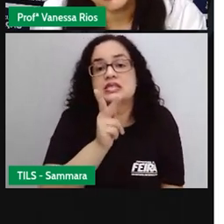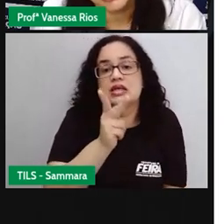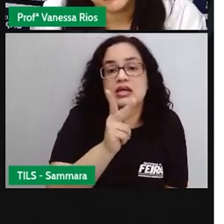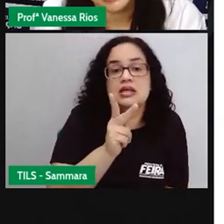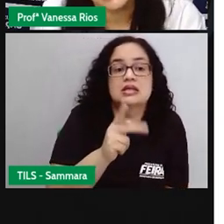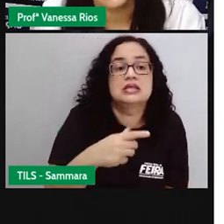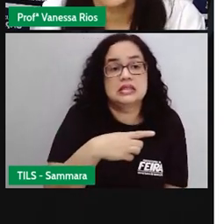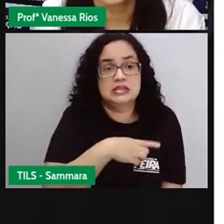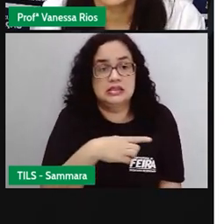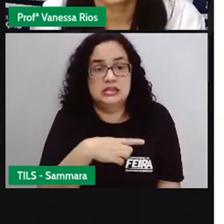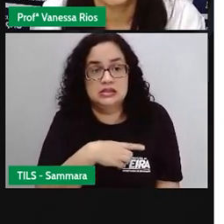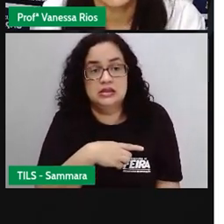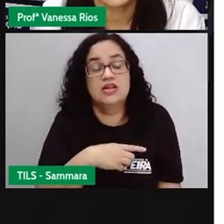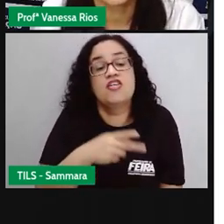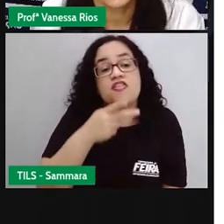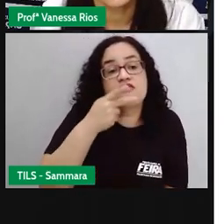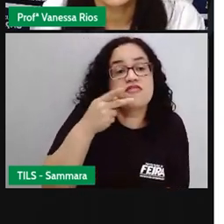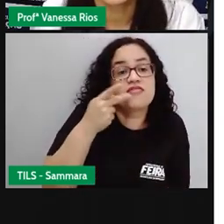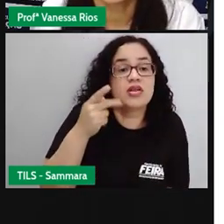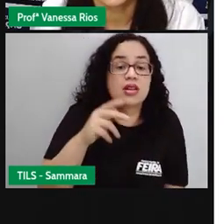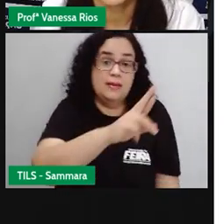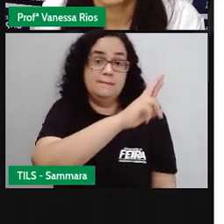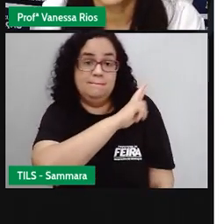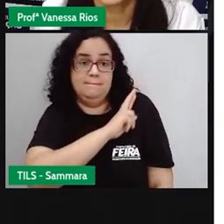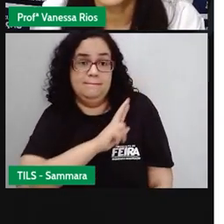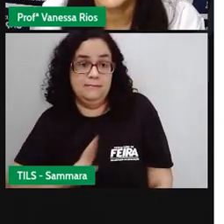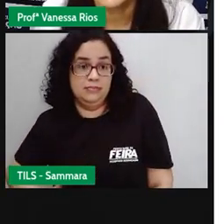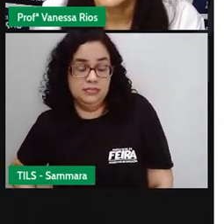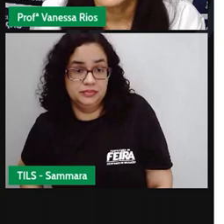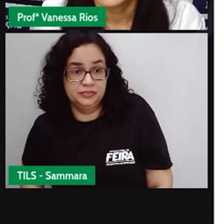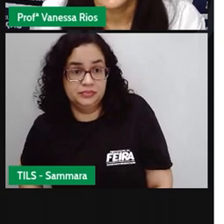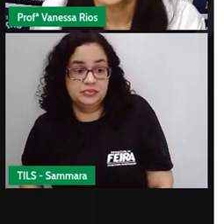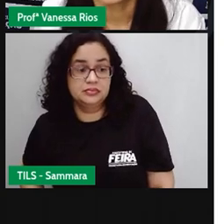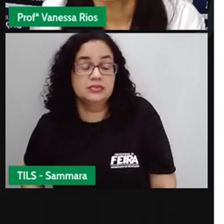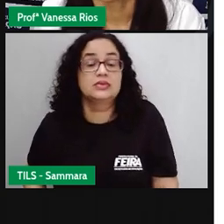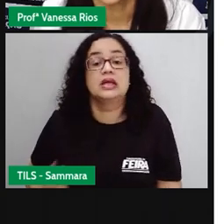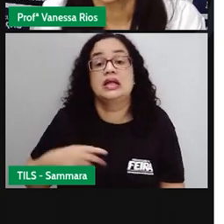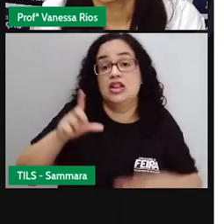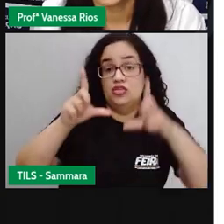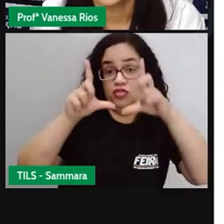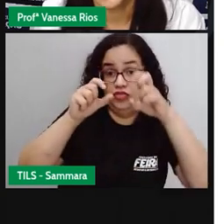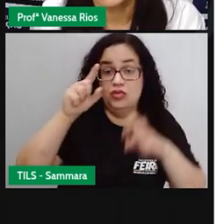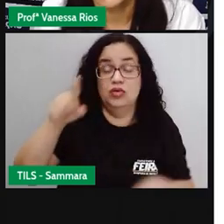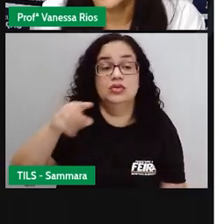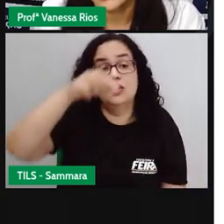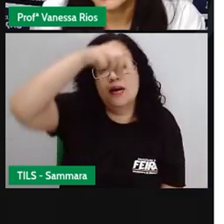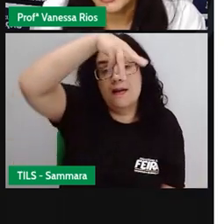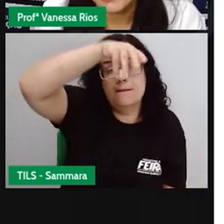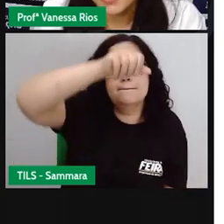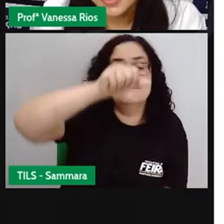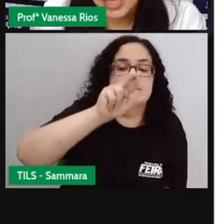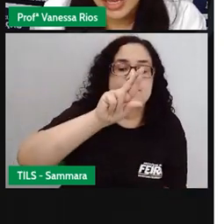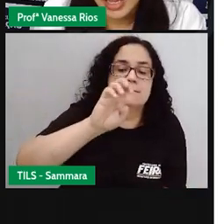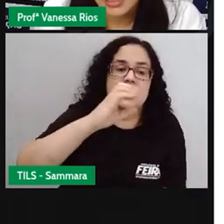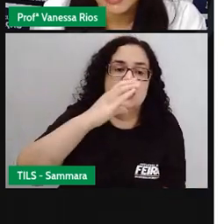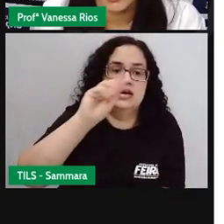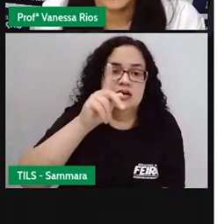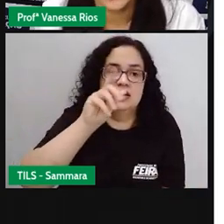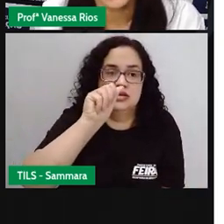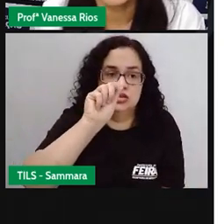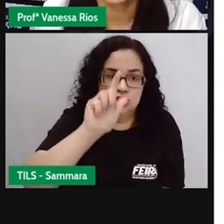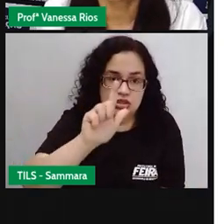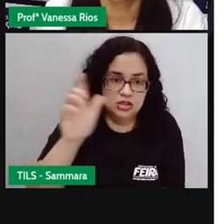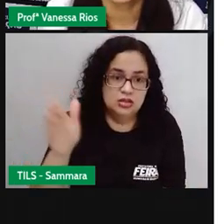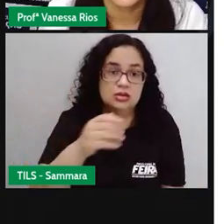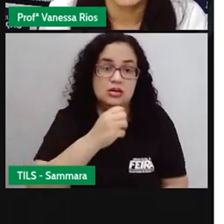imagem, que sempre aparece quando se fala em proclamação da república, que é essa foto aí do Marechal Deodoro da Conceita, que